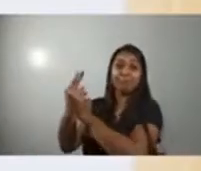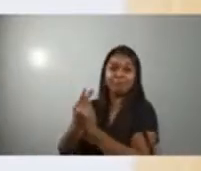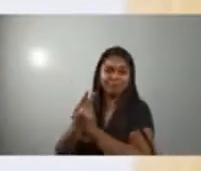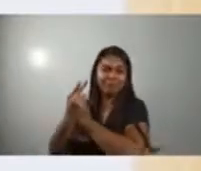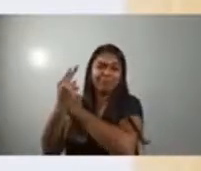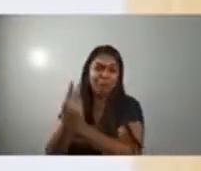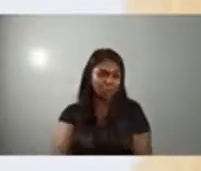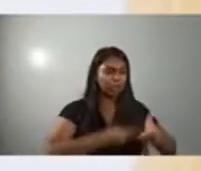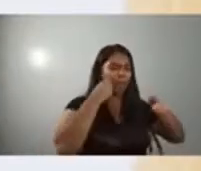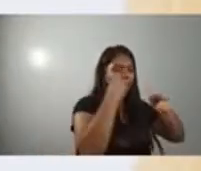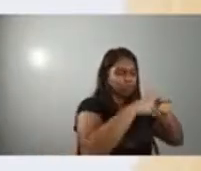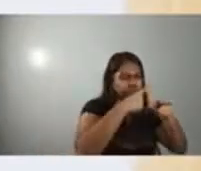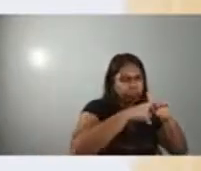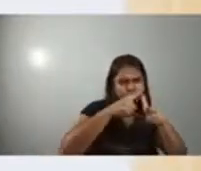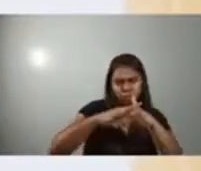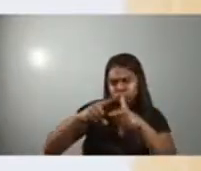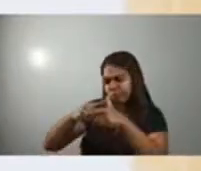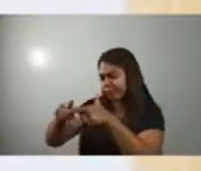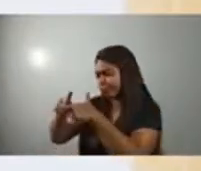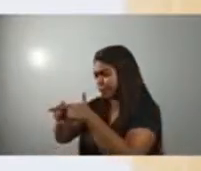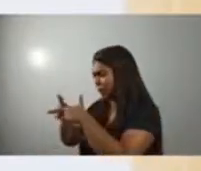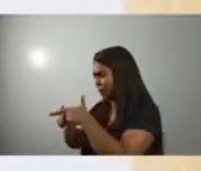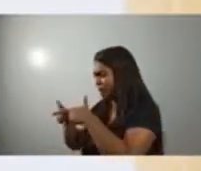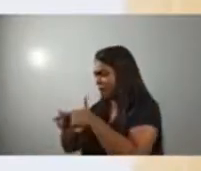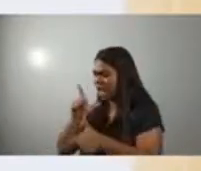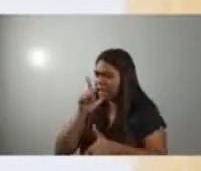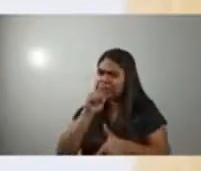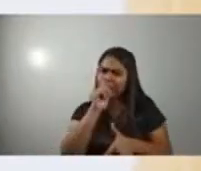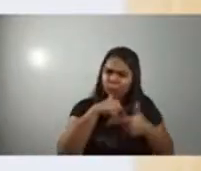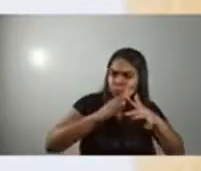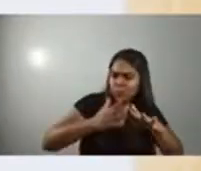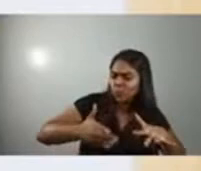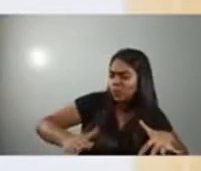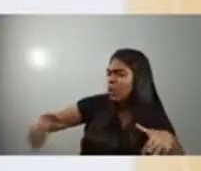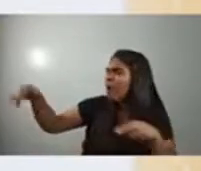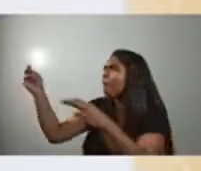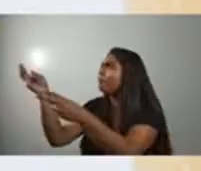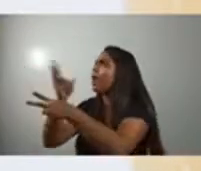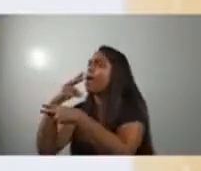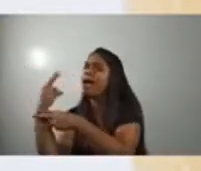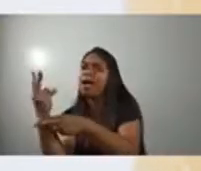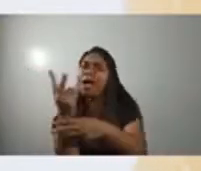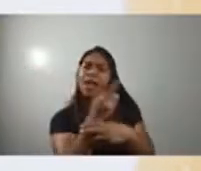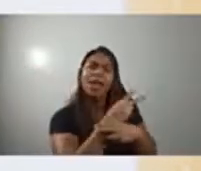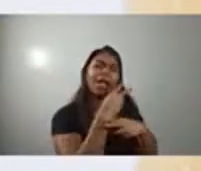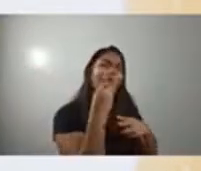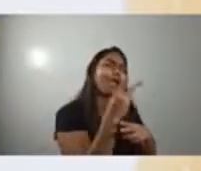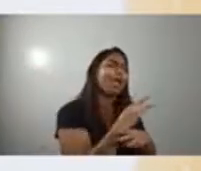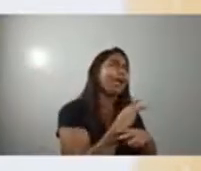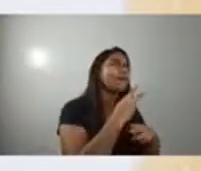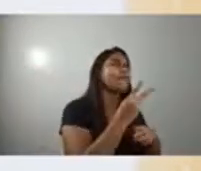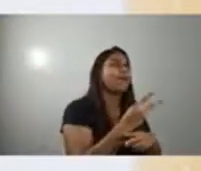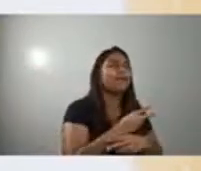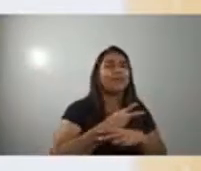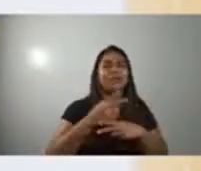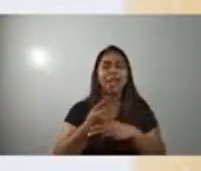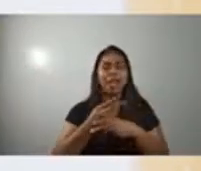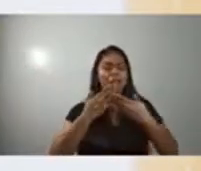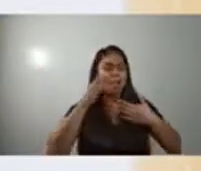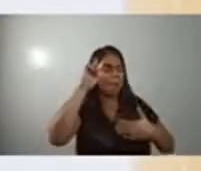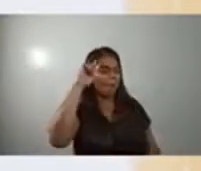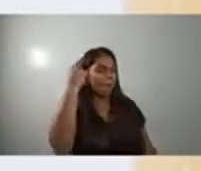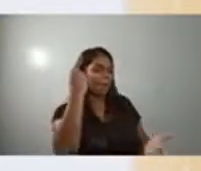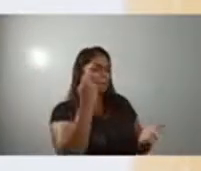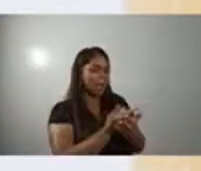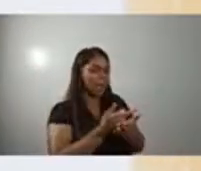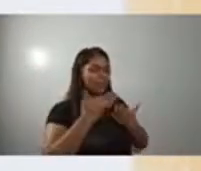Não, não tem tempestade, que Ele não acalme Ele na bonança,